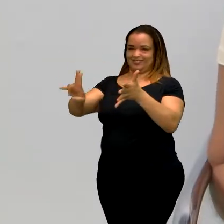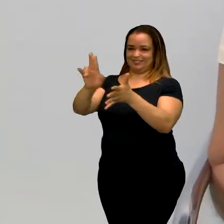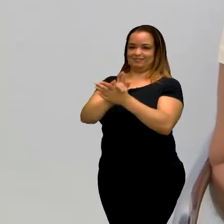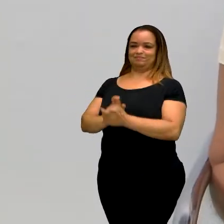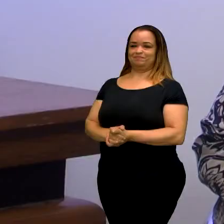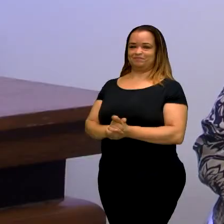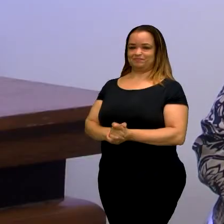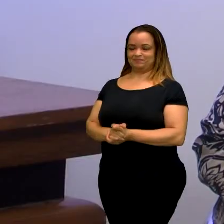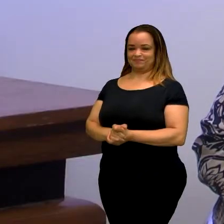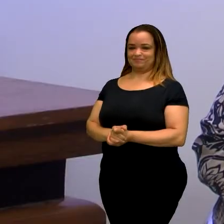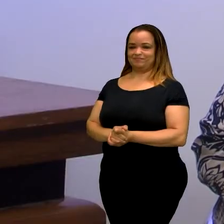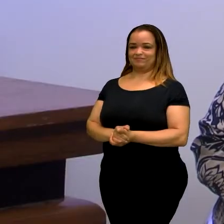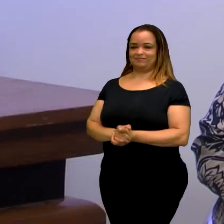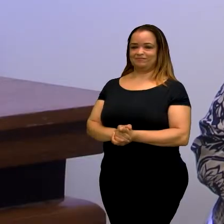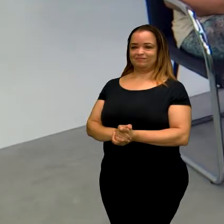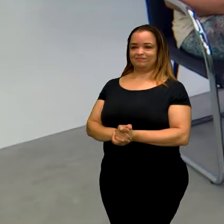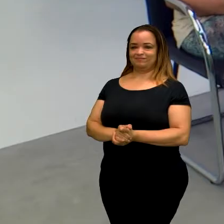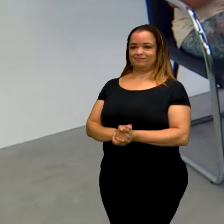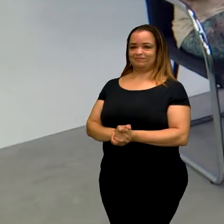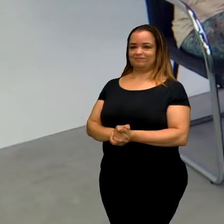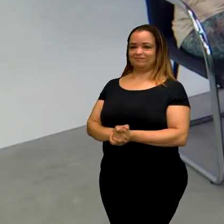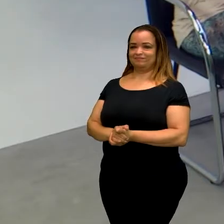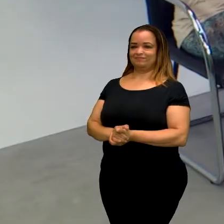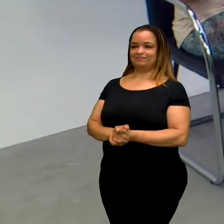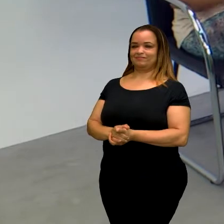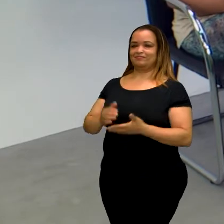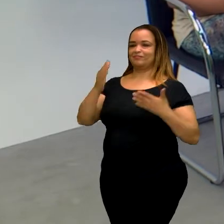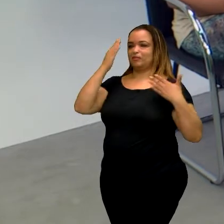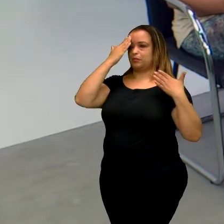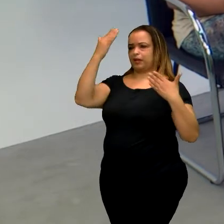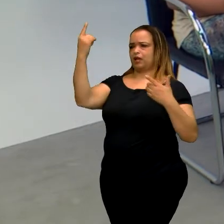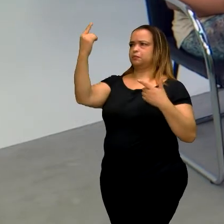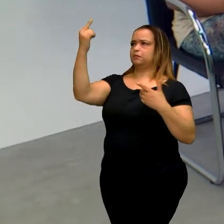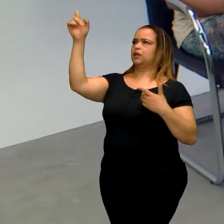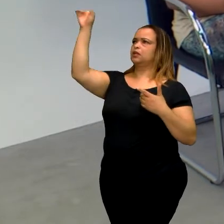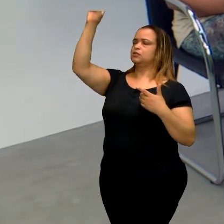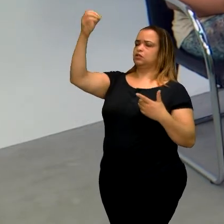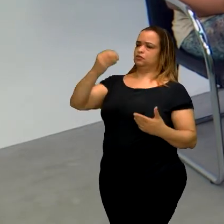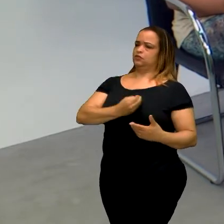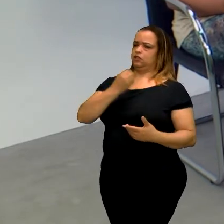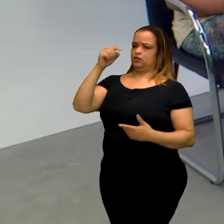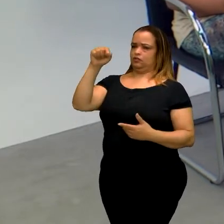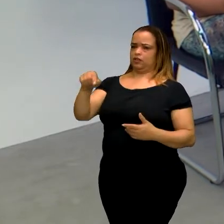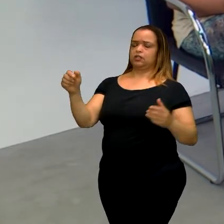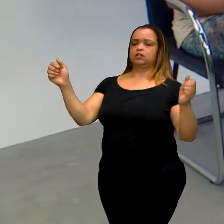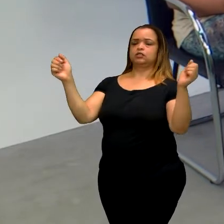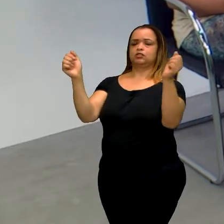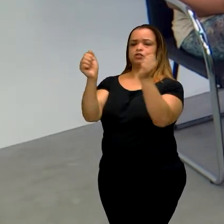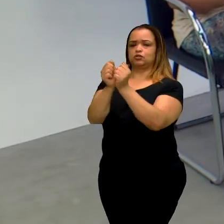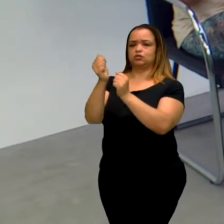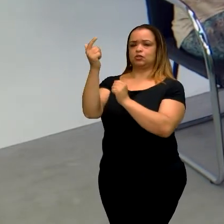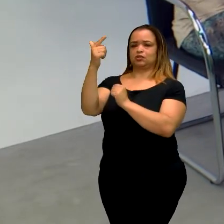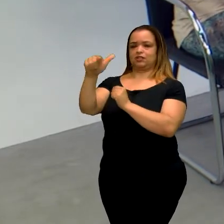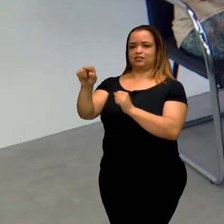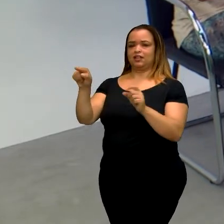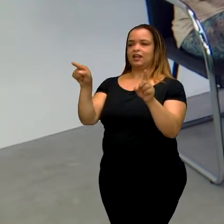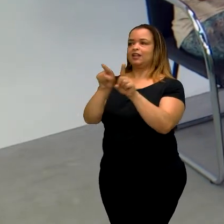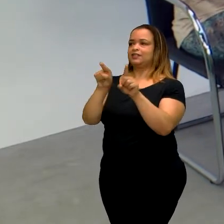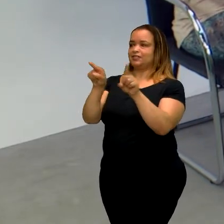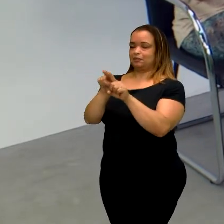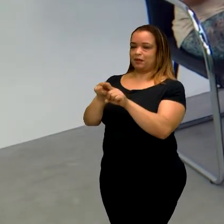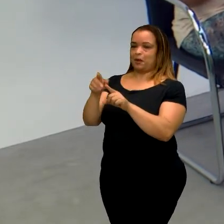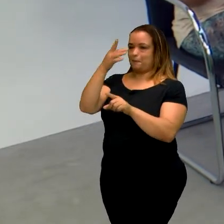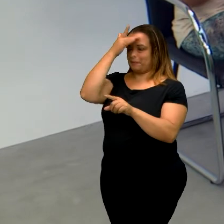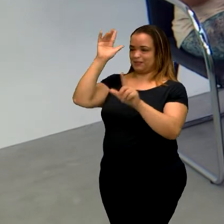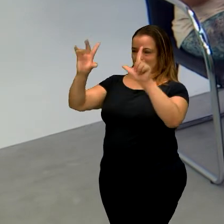Ai, que gostoso. Muito obrigada. E primeiro, adeus por estarmos aqui com vocês mais uma vez. Por estarem aí